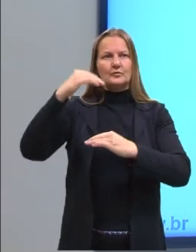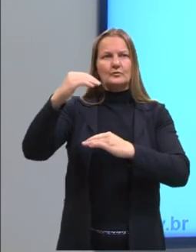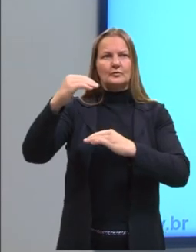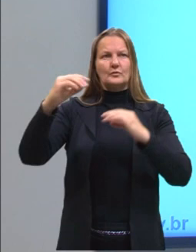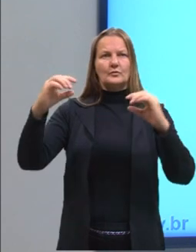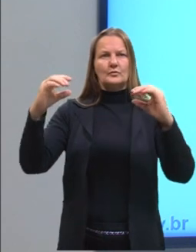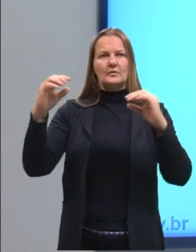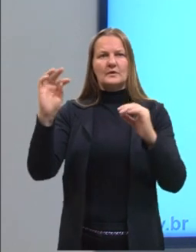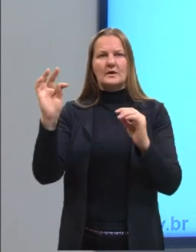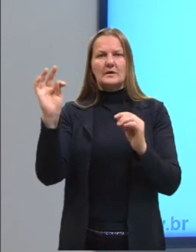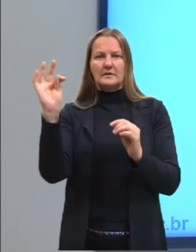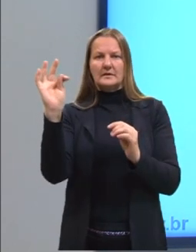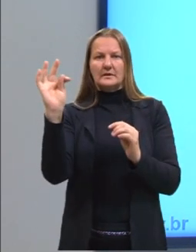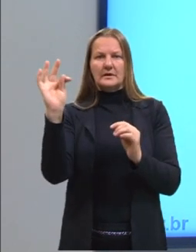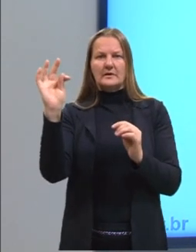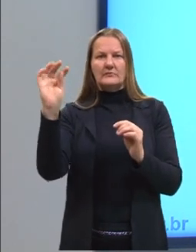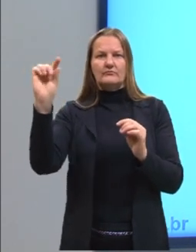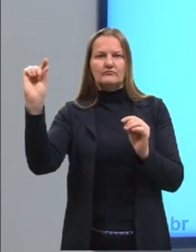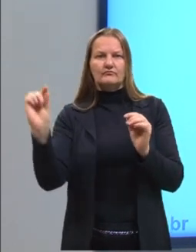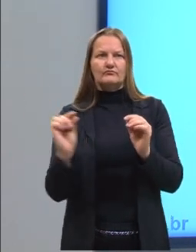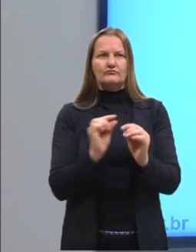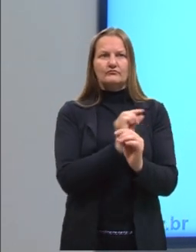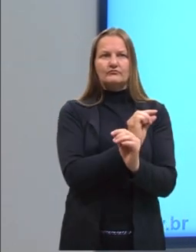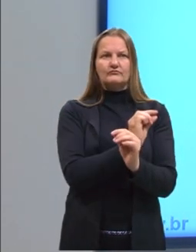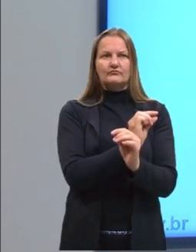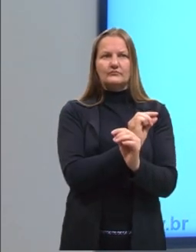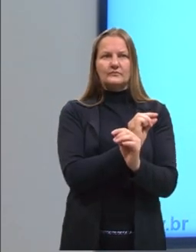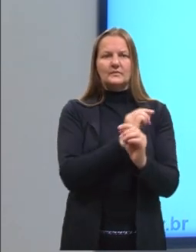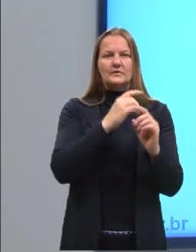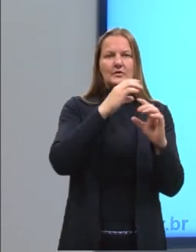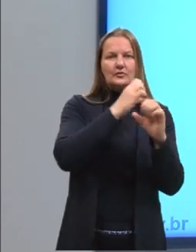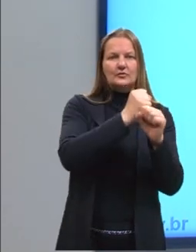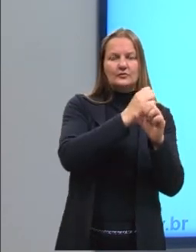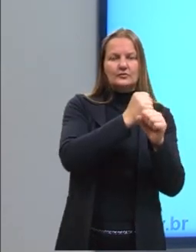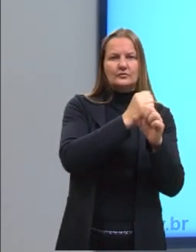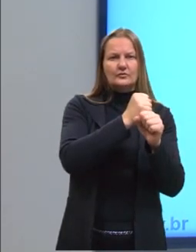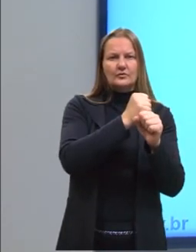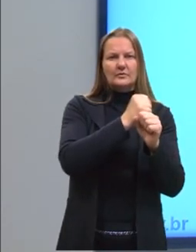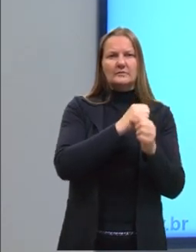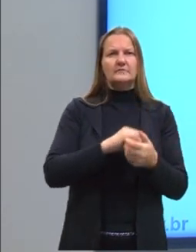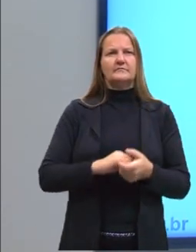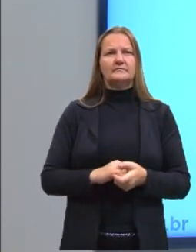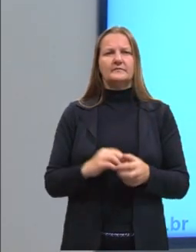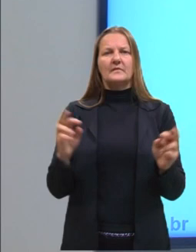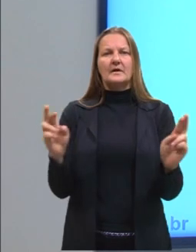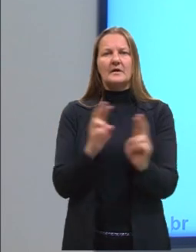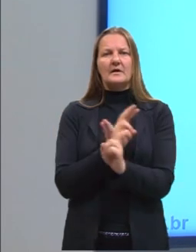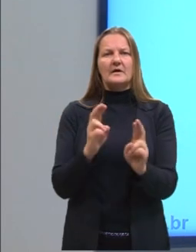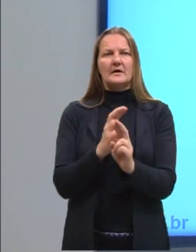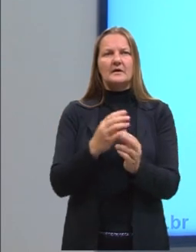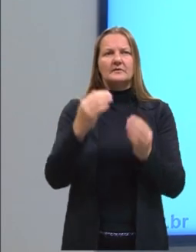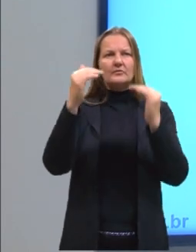trabalho aqui, ele está diminuindo. Se eu passo ele somando para o outro lado, eu vou ter essa relação aqui que vai estar em função do